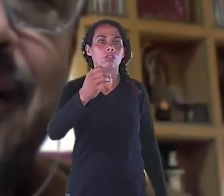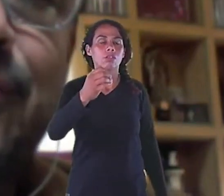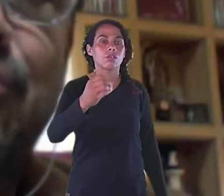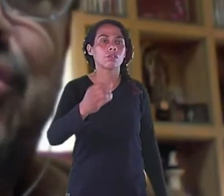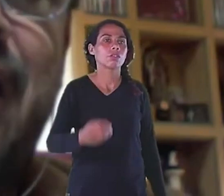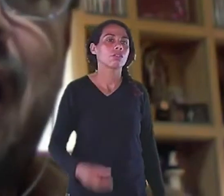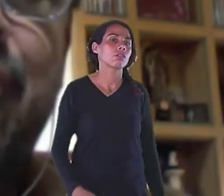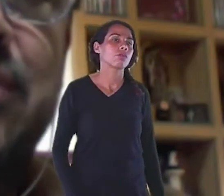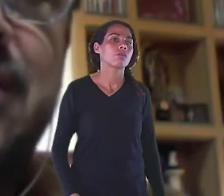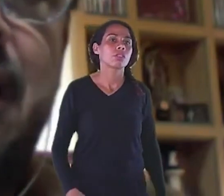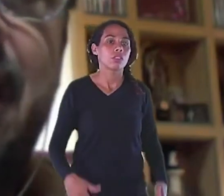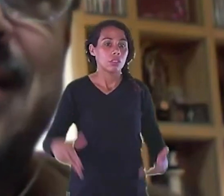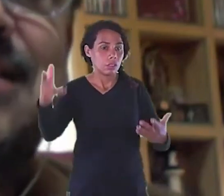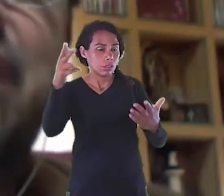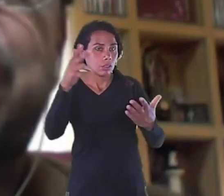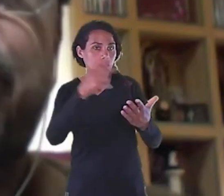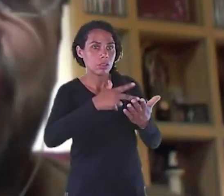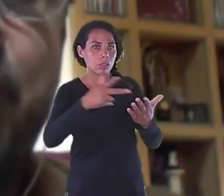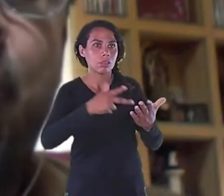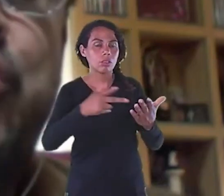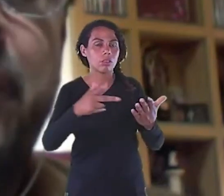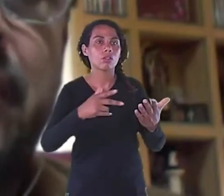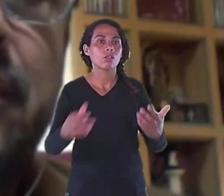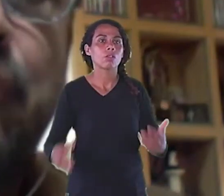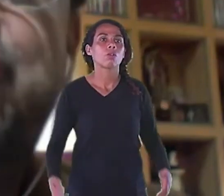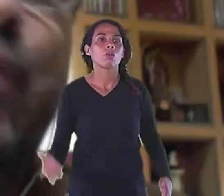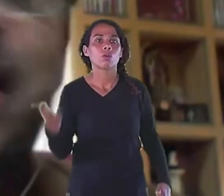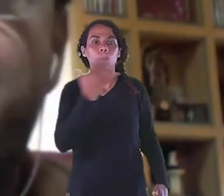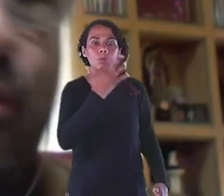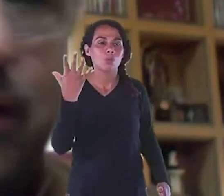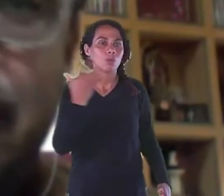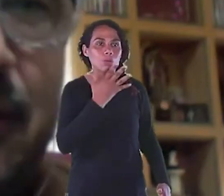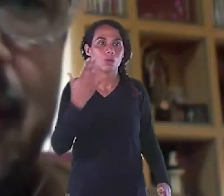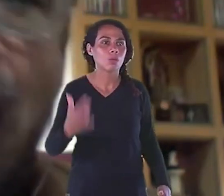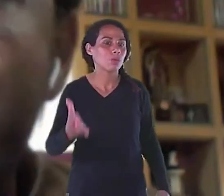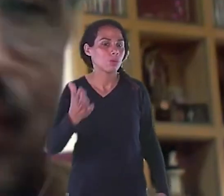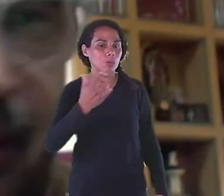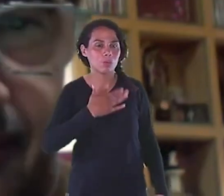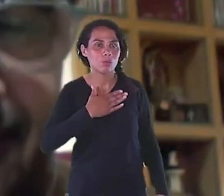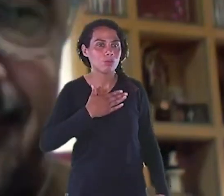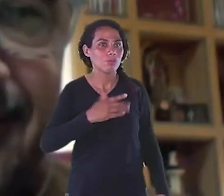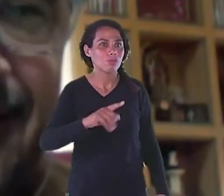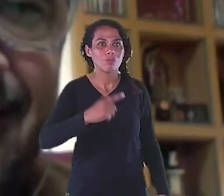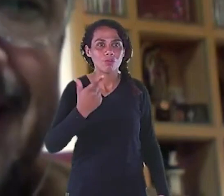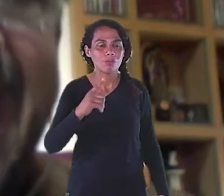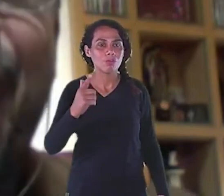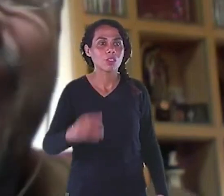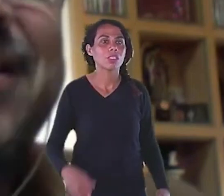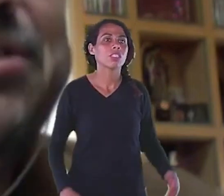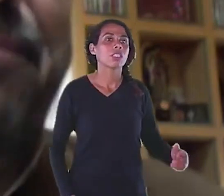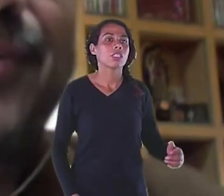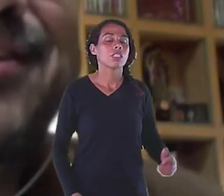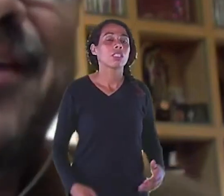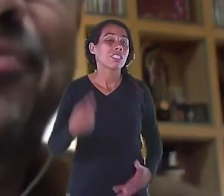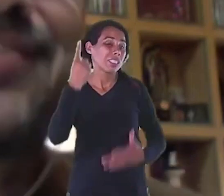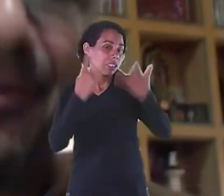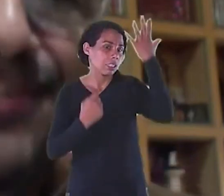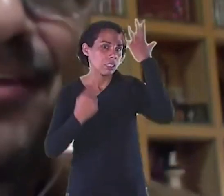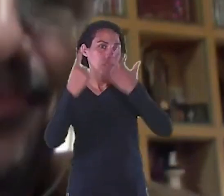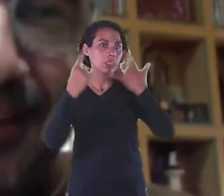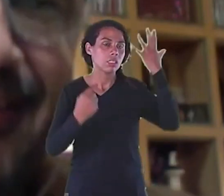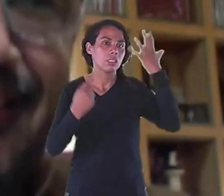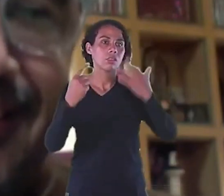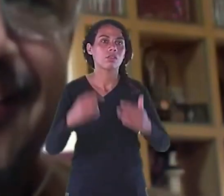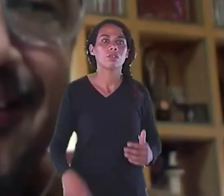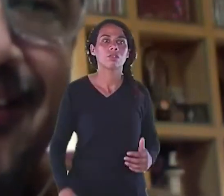Não tinha a nossa Estética plural E múltiplo Não tinha o carnaval Agora tem Agora já se pode dizer De um